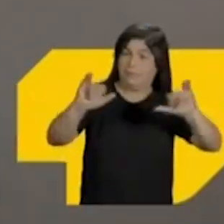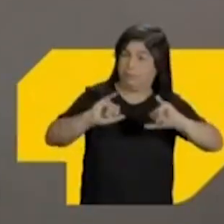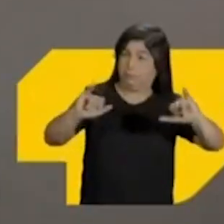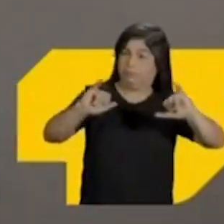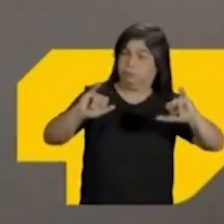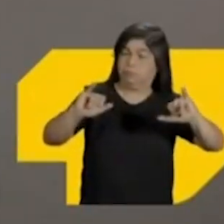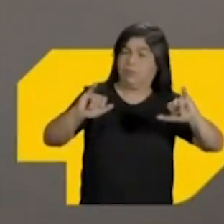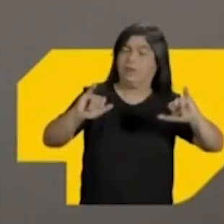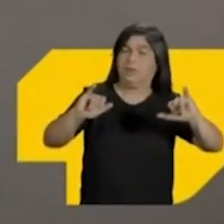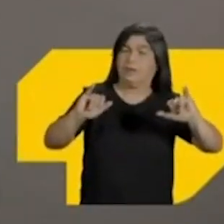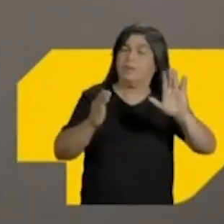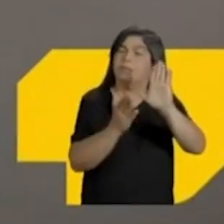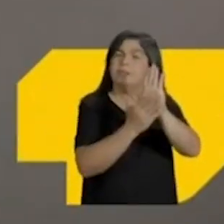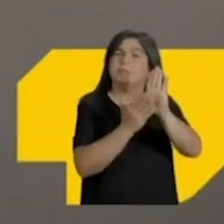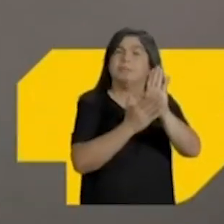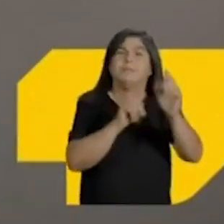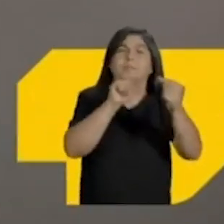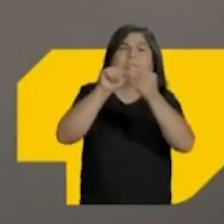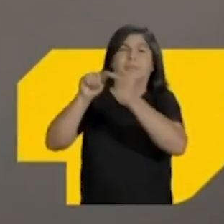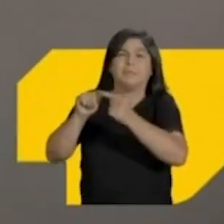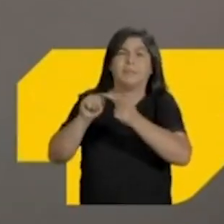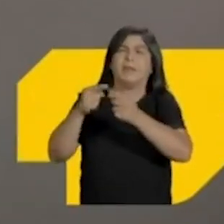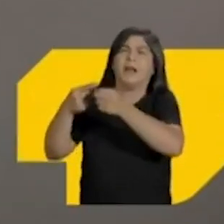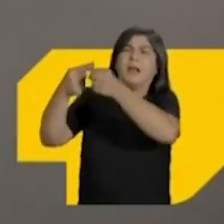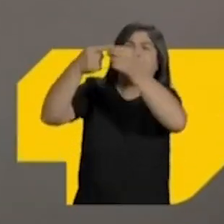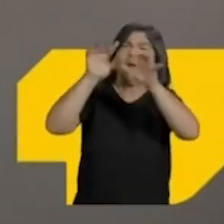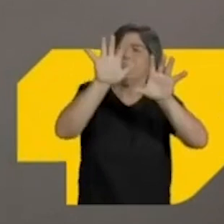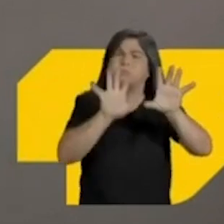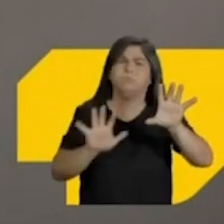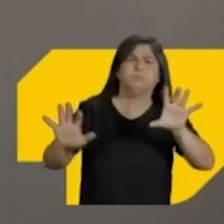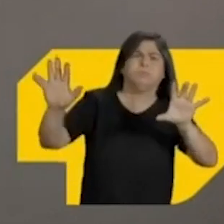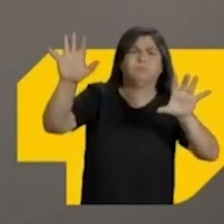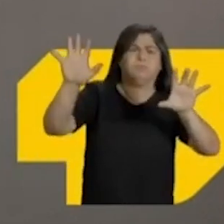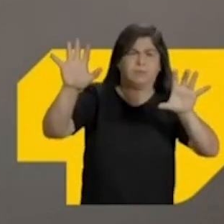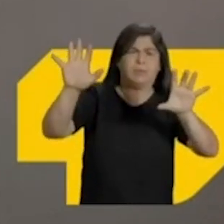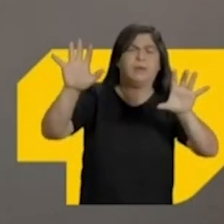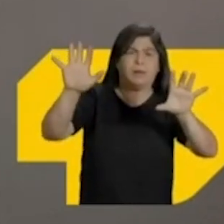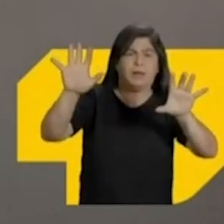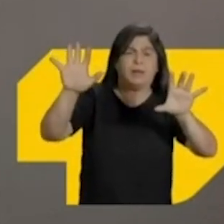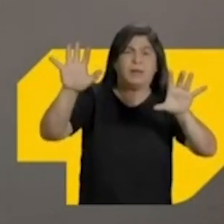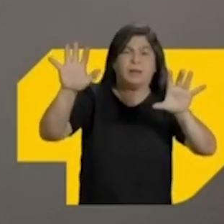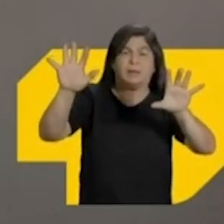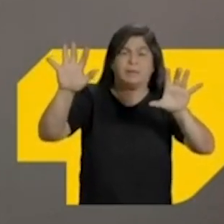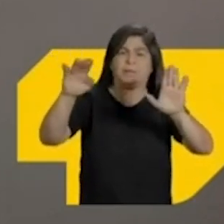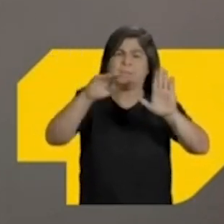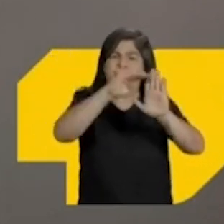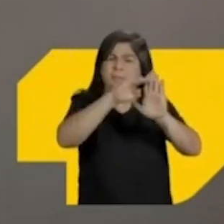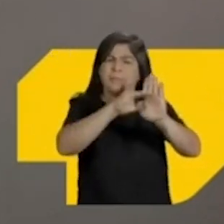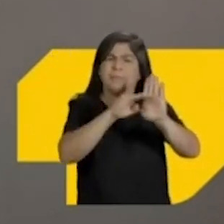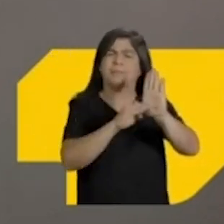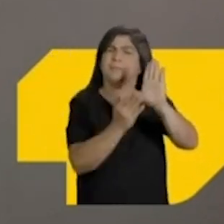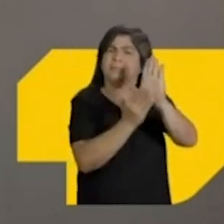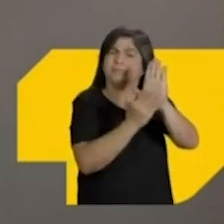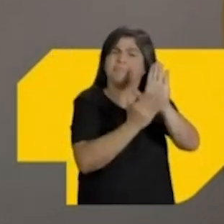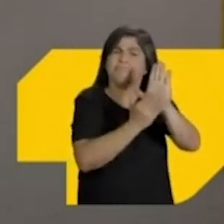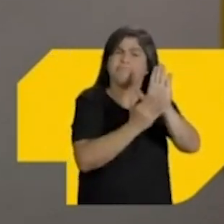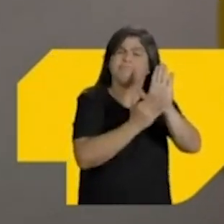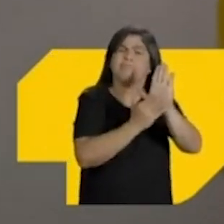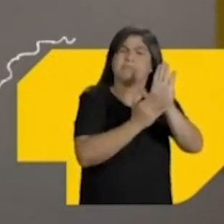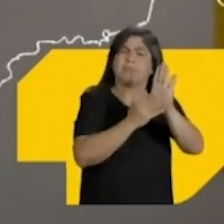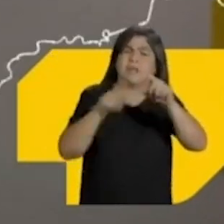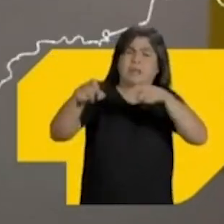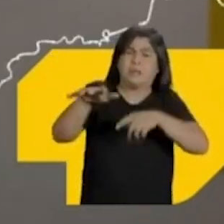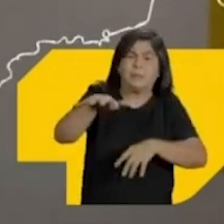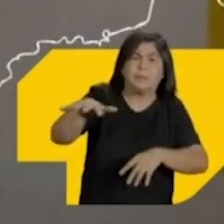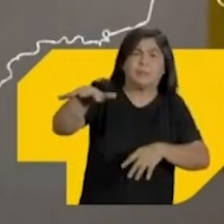No programa passado, falei sobre o meu plano de metas para cada região do Estado. Nele, apresentei parte do plano com propostas para atender